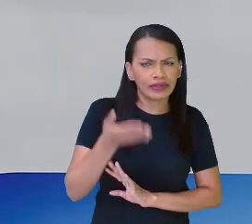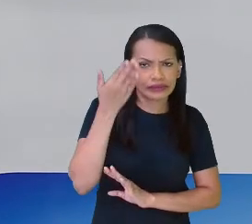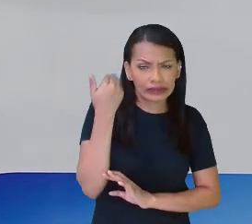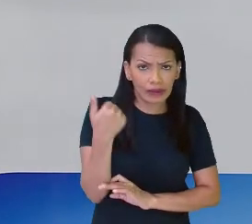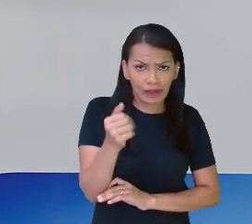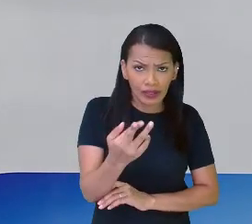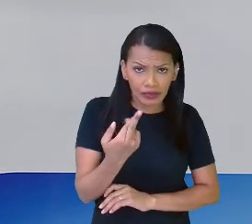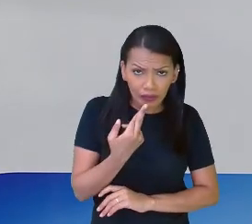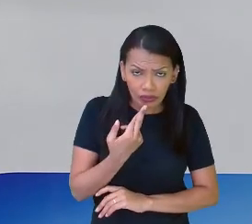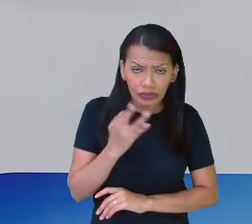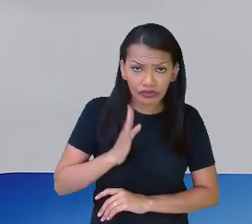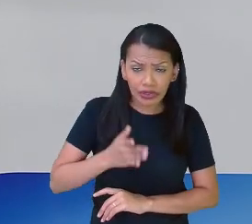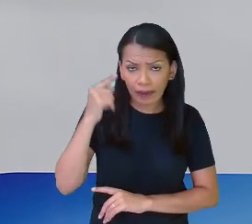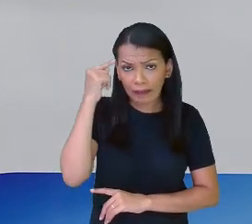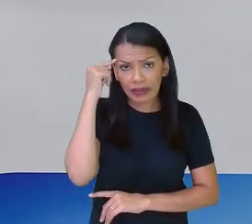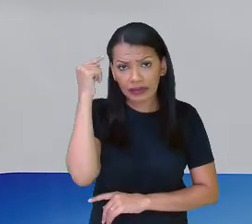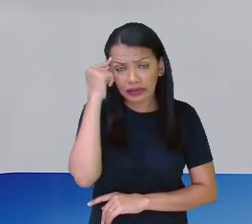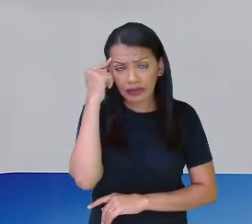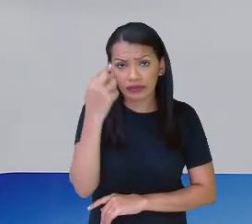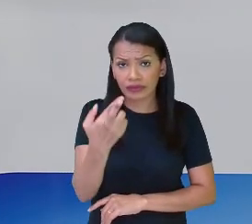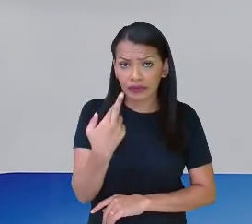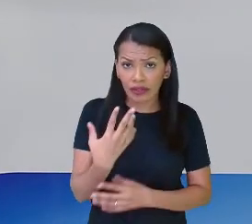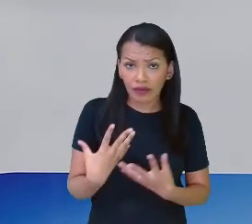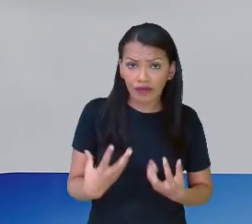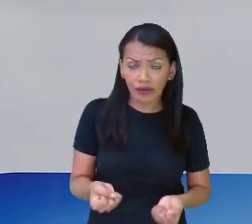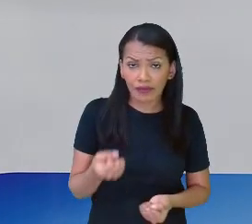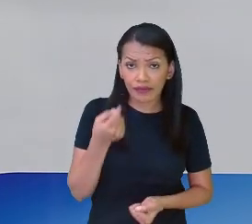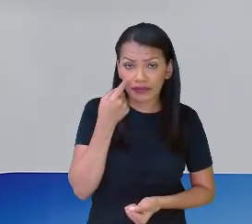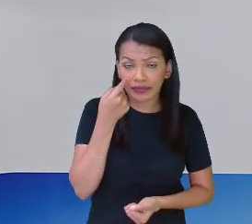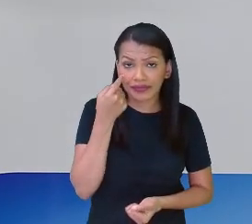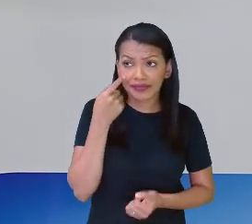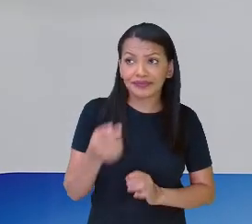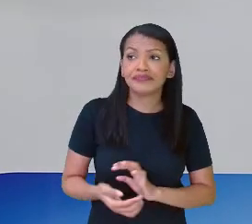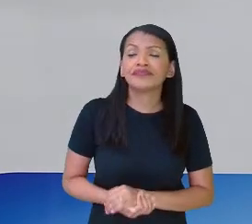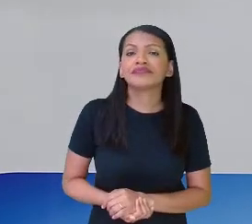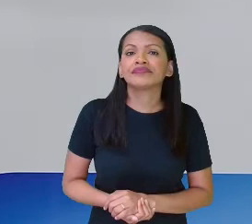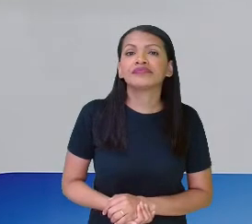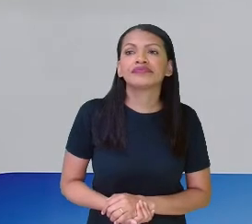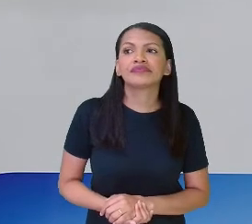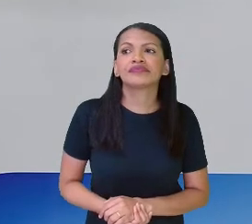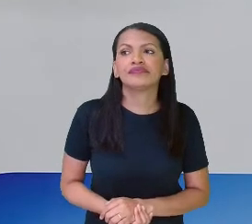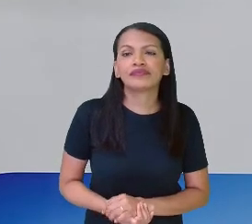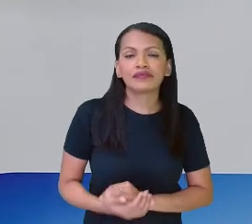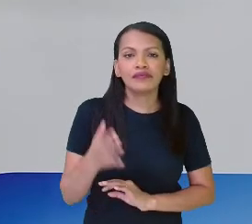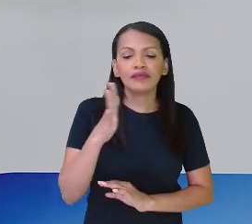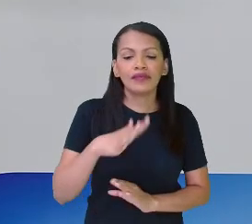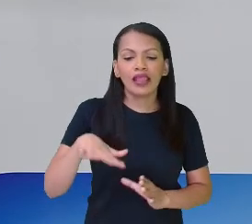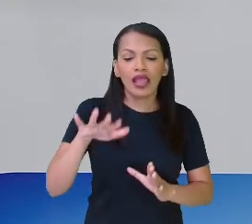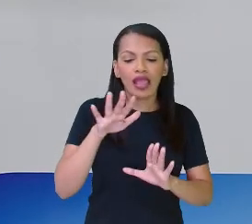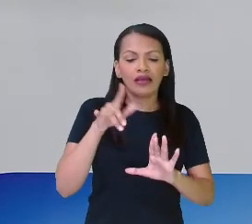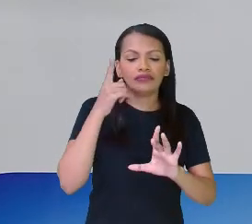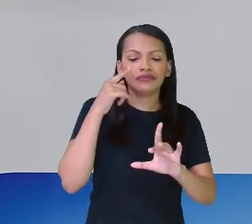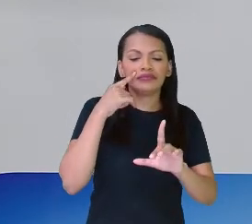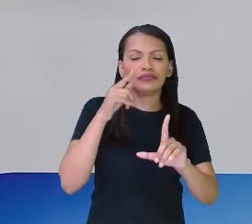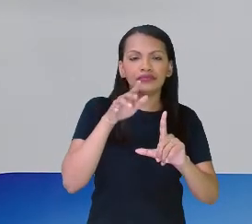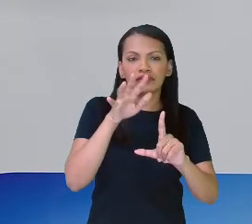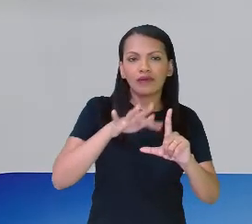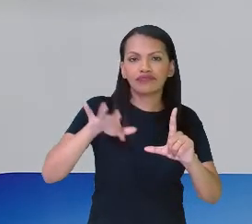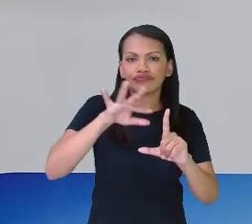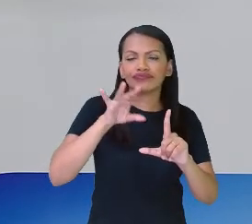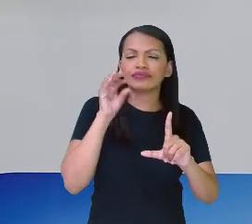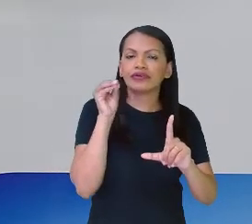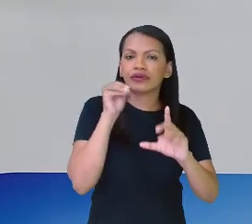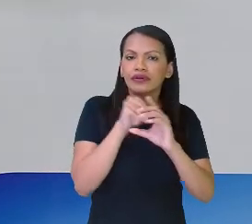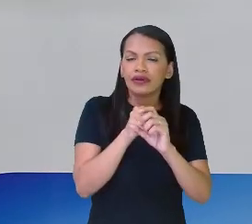sabem? Já pensaram? Vamos lá? Olha aí a área. A área desse polígono, qual